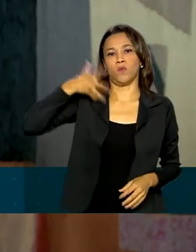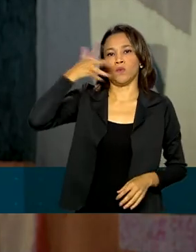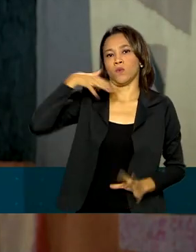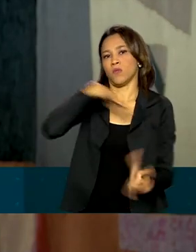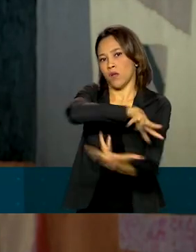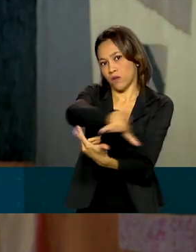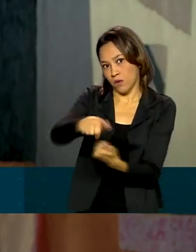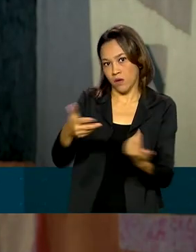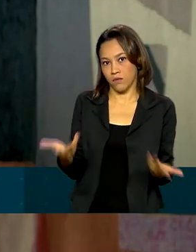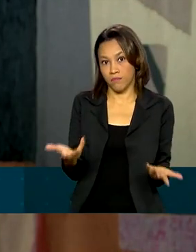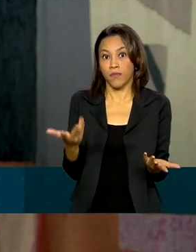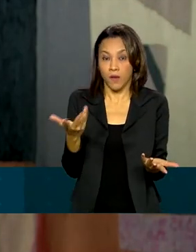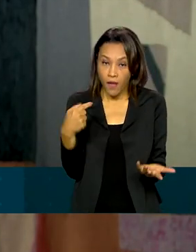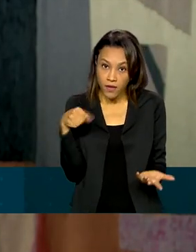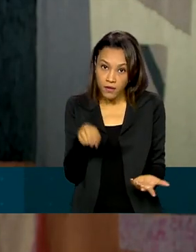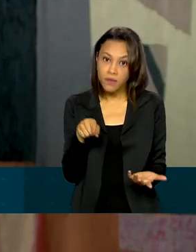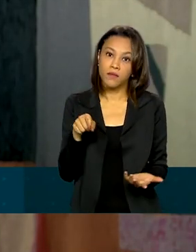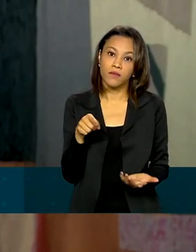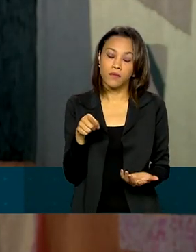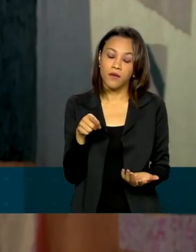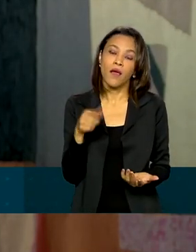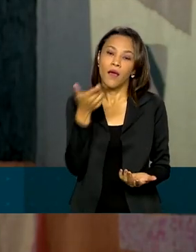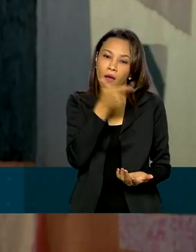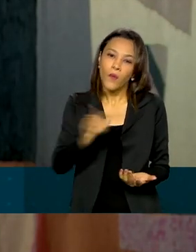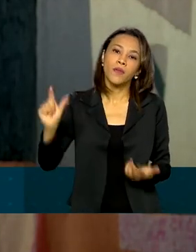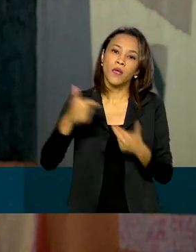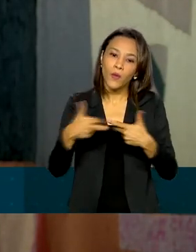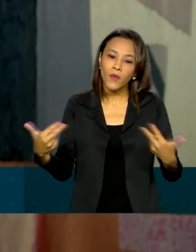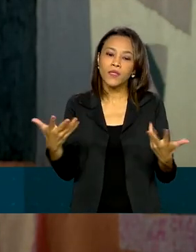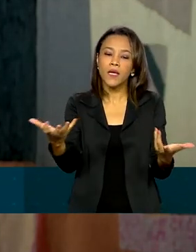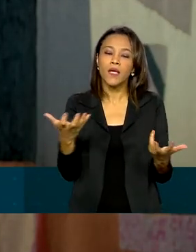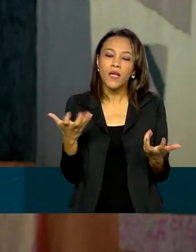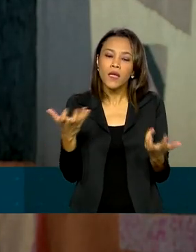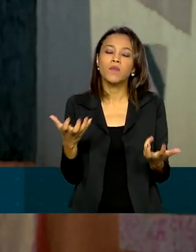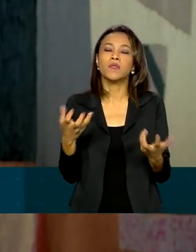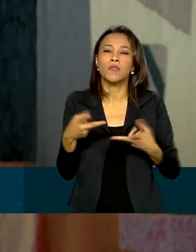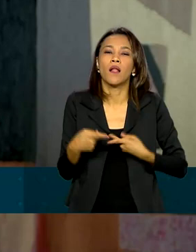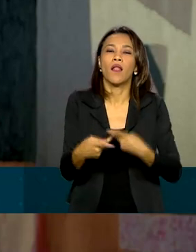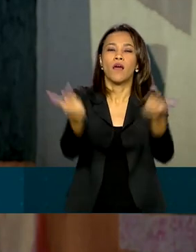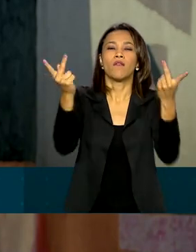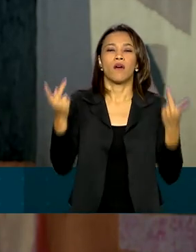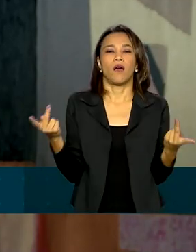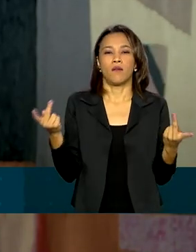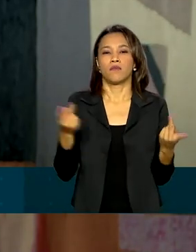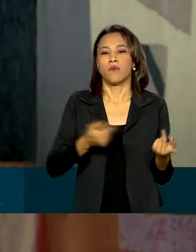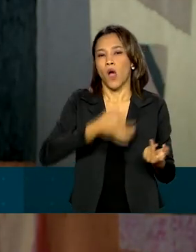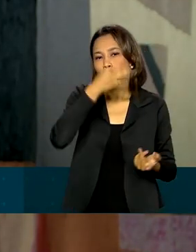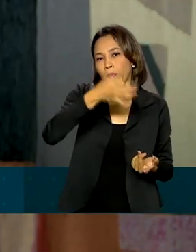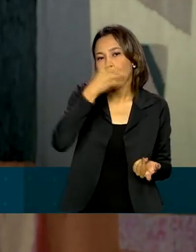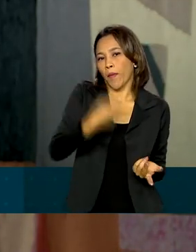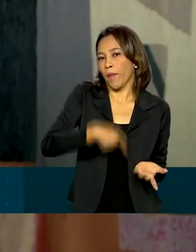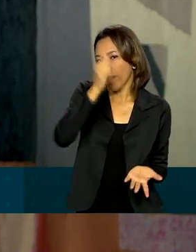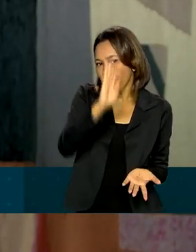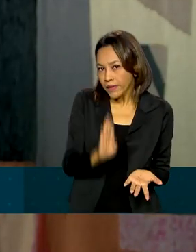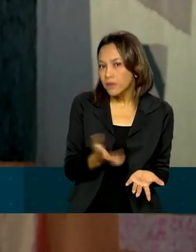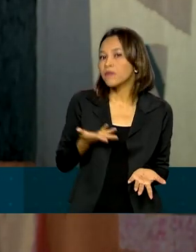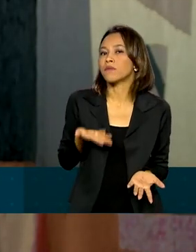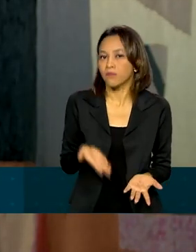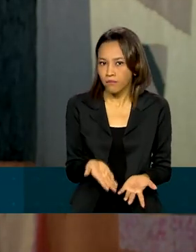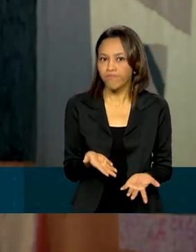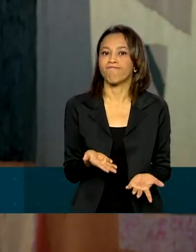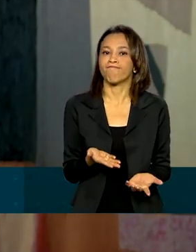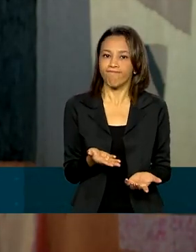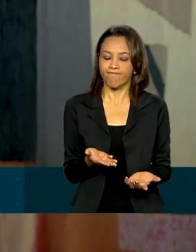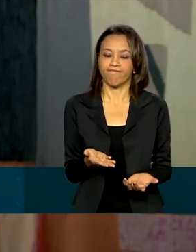Então, isso é outra coisa que nós queremos levar, queremos levar a nossa voz nesse sentido. Levar o nosso